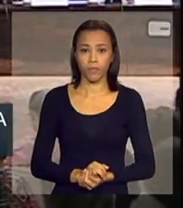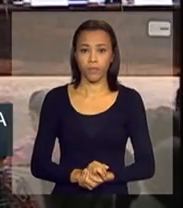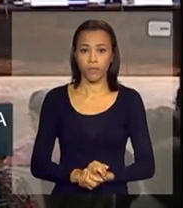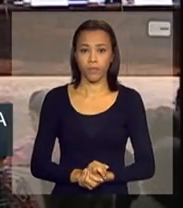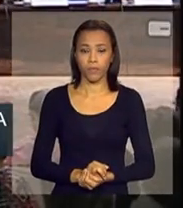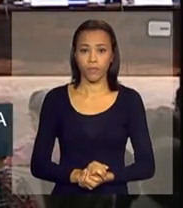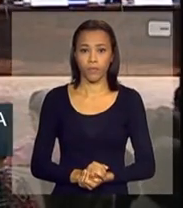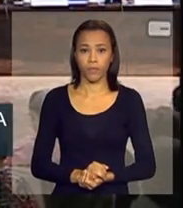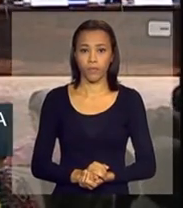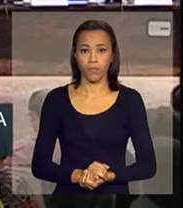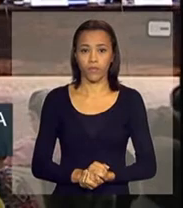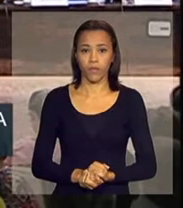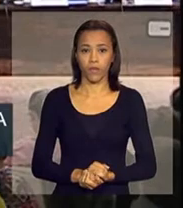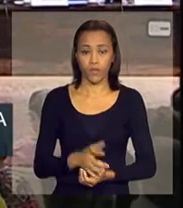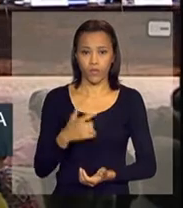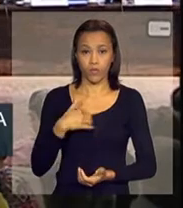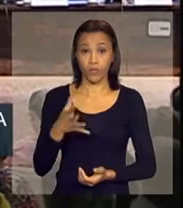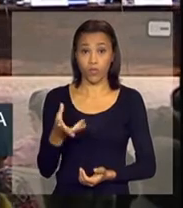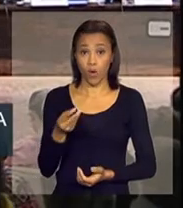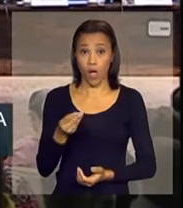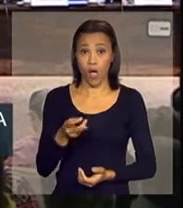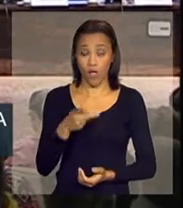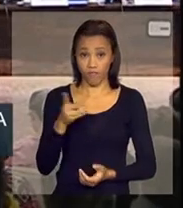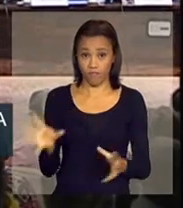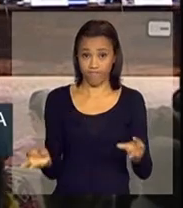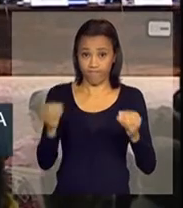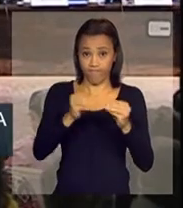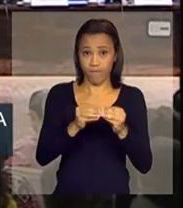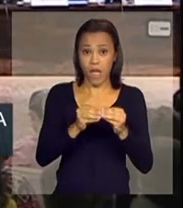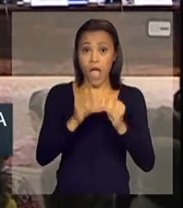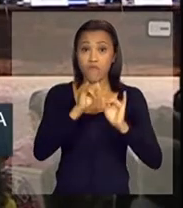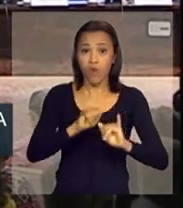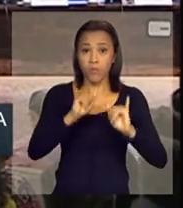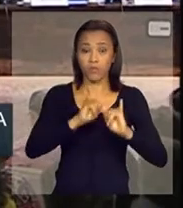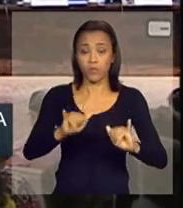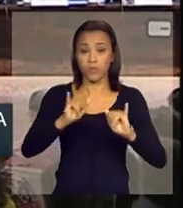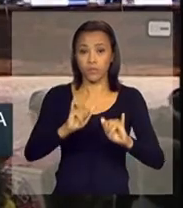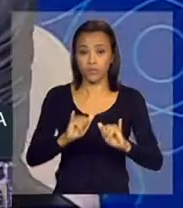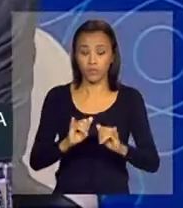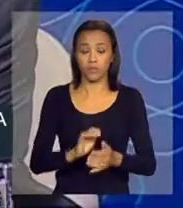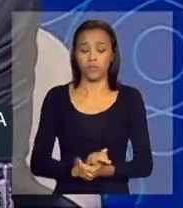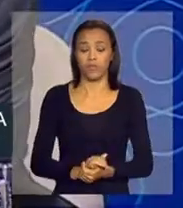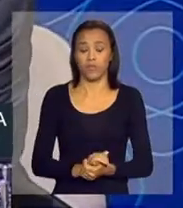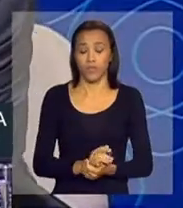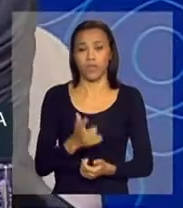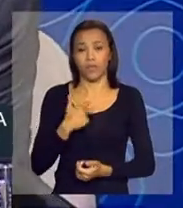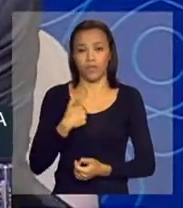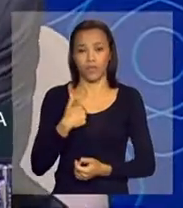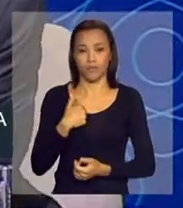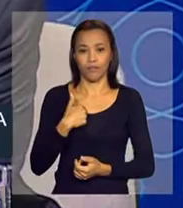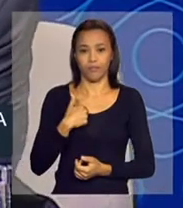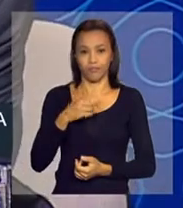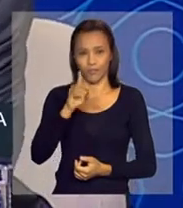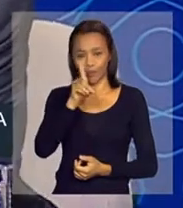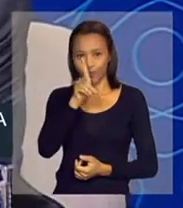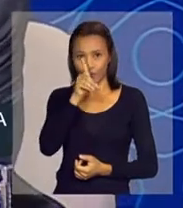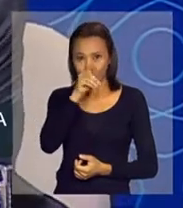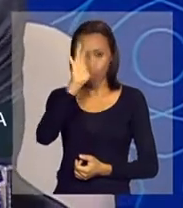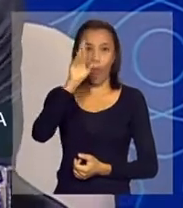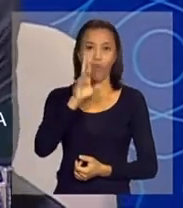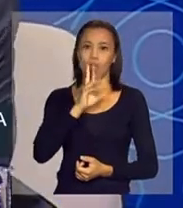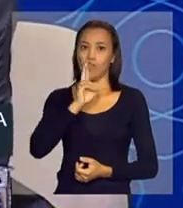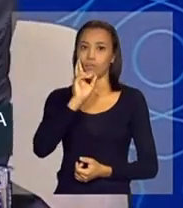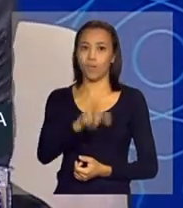Deixa eu só complementar a informação do ministro, mesmo que eu não tenho o dom do ministro para responder